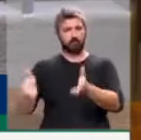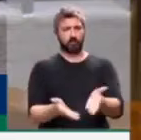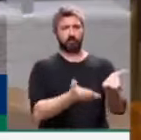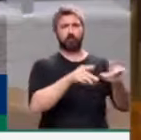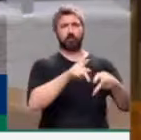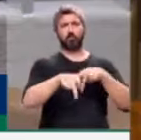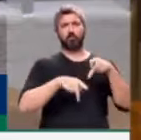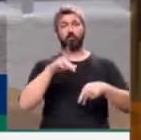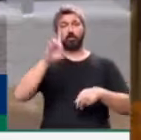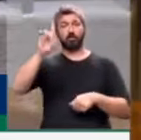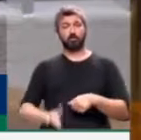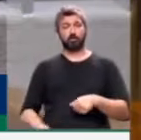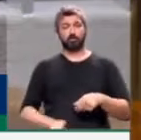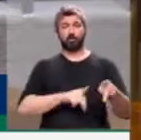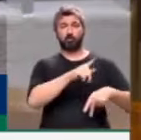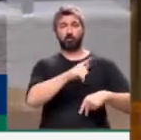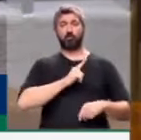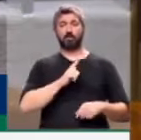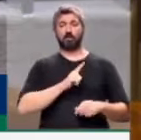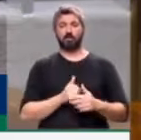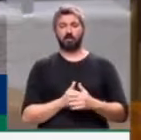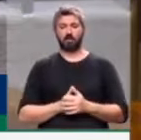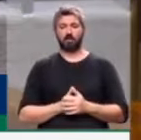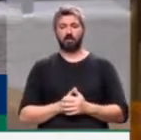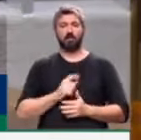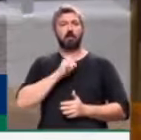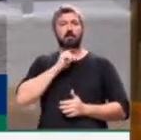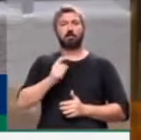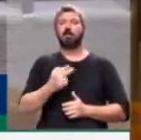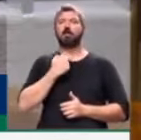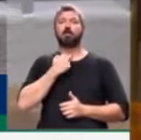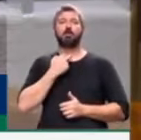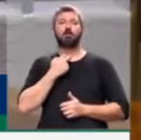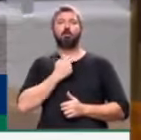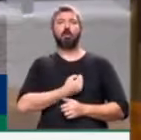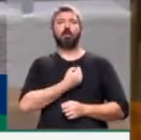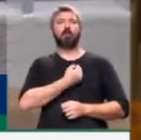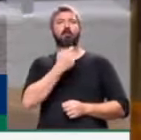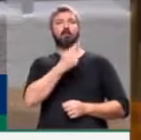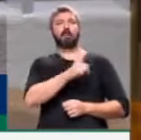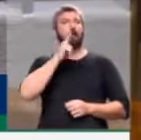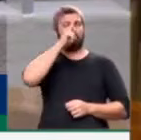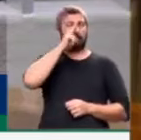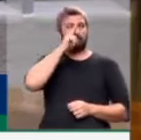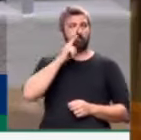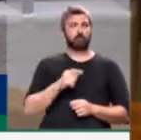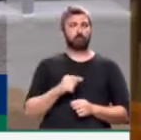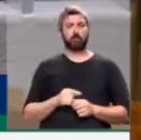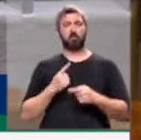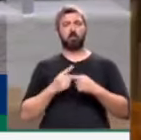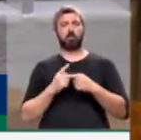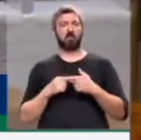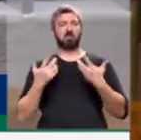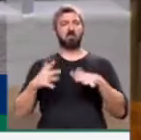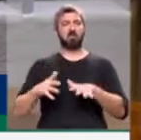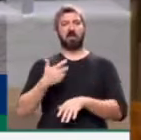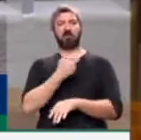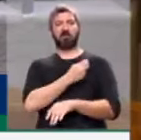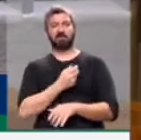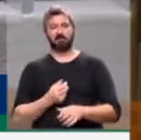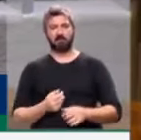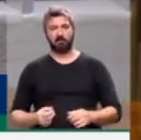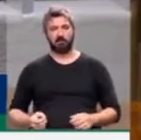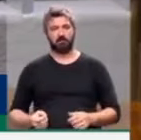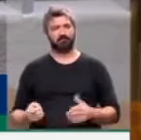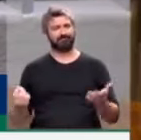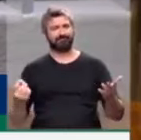povo. É um direito da população. Ninguém pode colocar a vida do outro em risco por não querer tomar vacina.